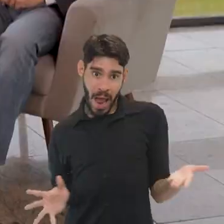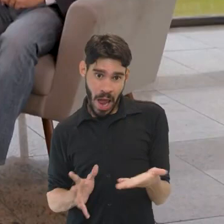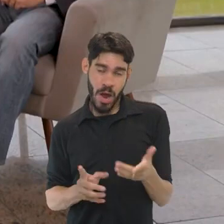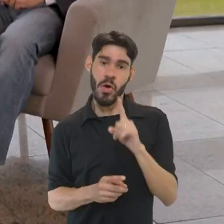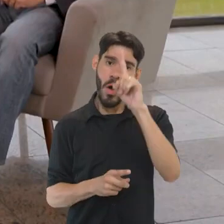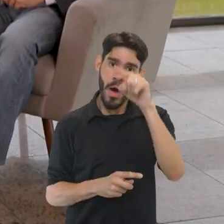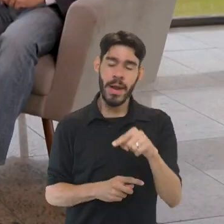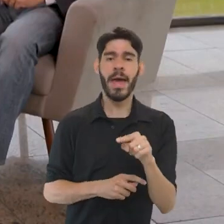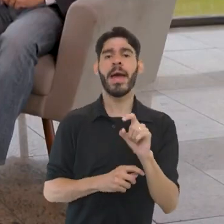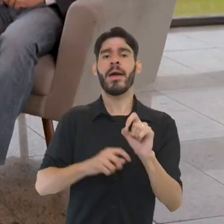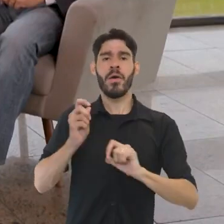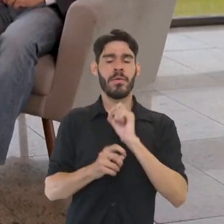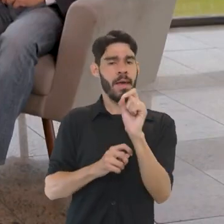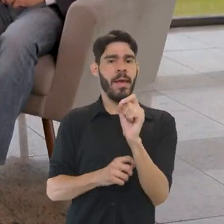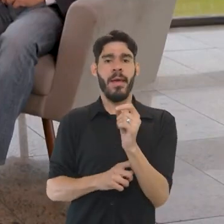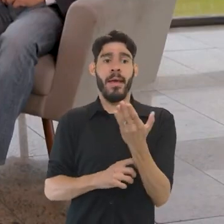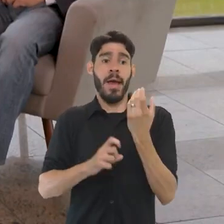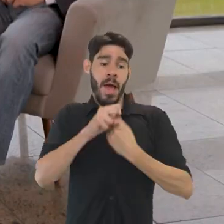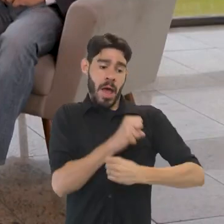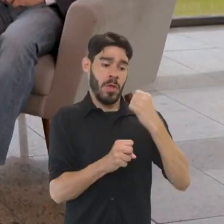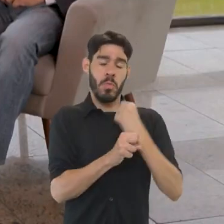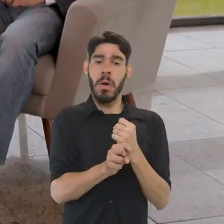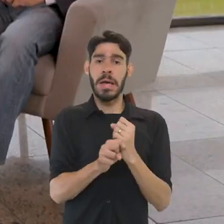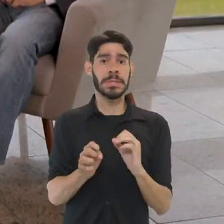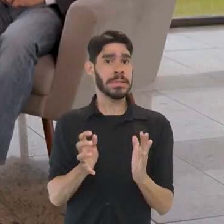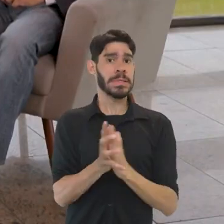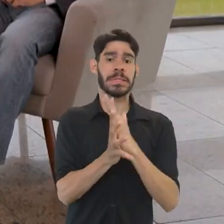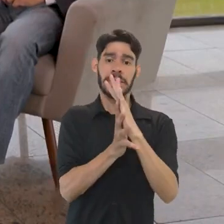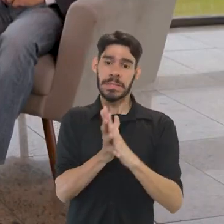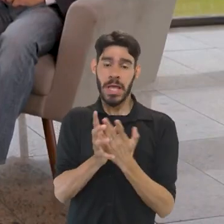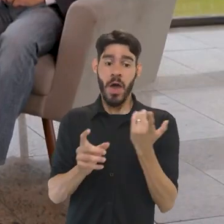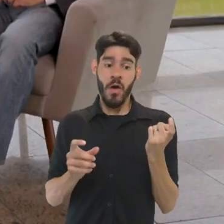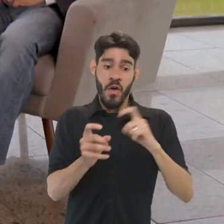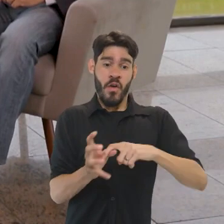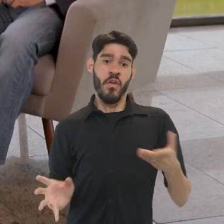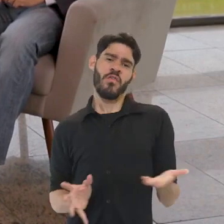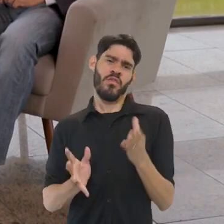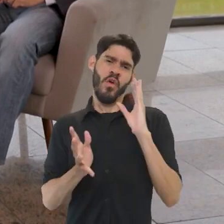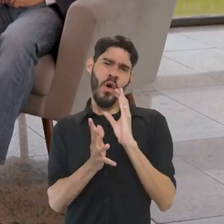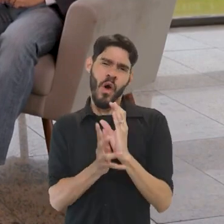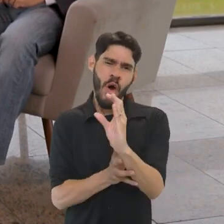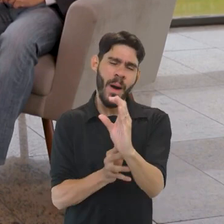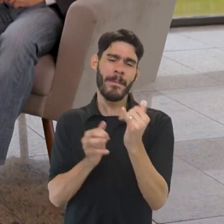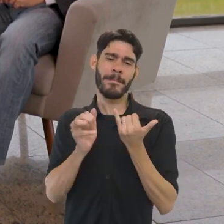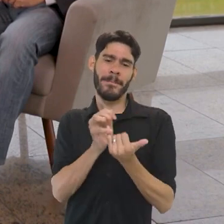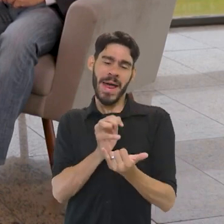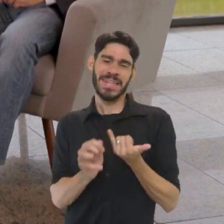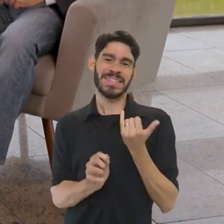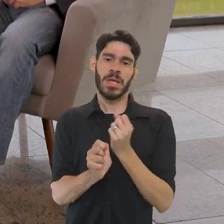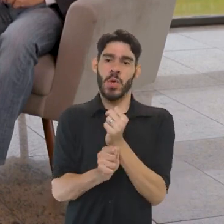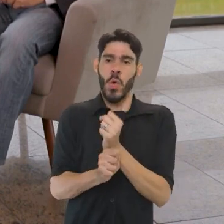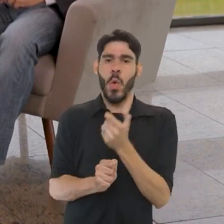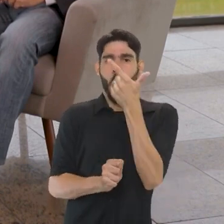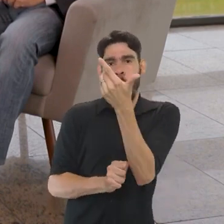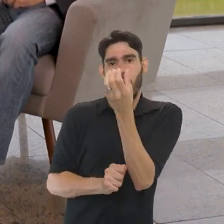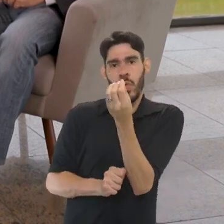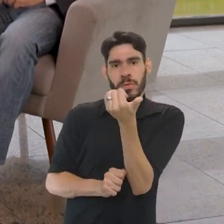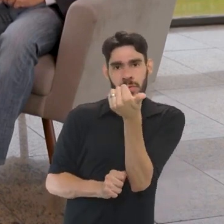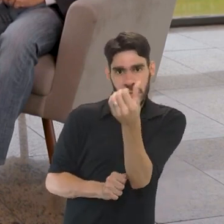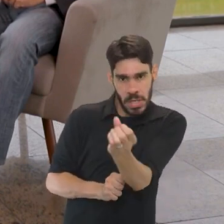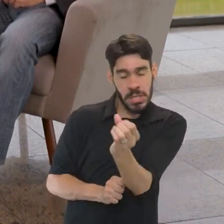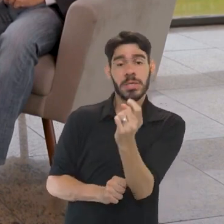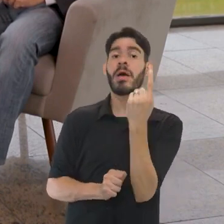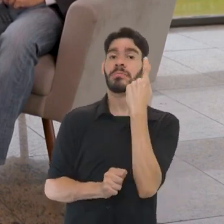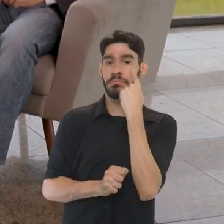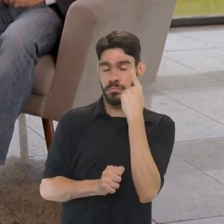agora, ele é um orçamento que nós não tínhamos ano passado, ele volta a ser um orçamento semelhante ao de 2016, só para você ter uma